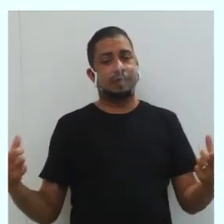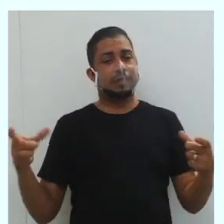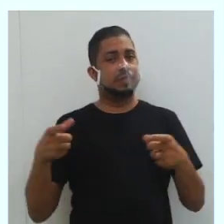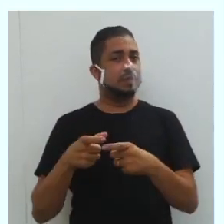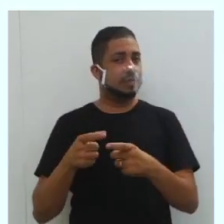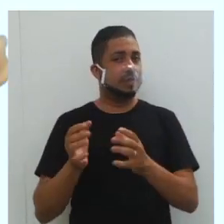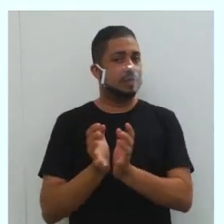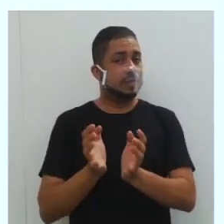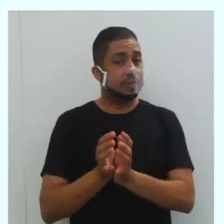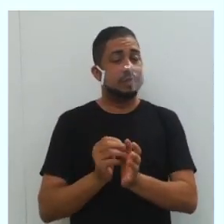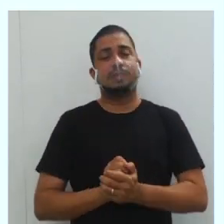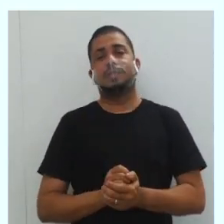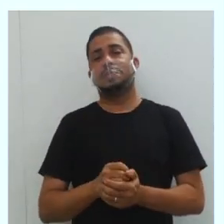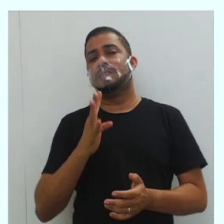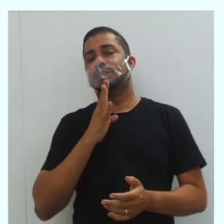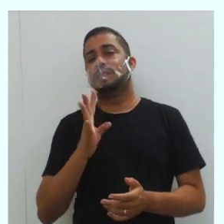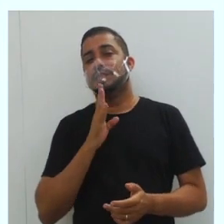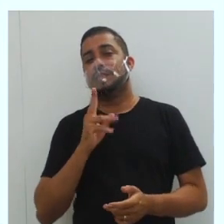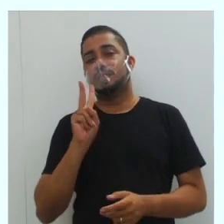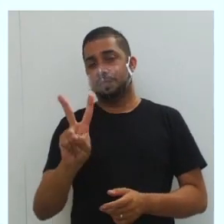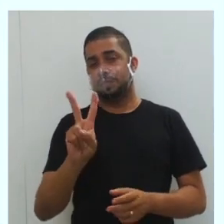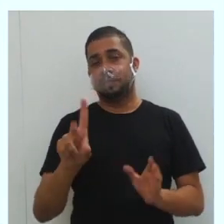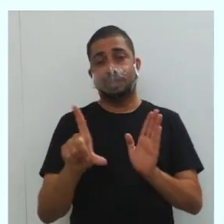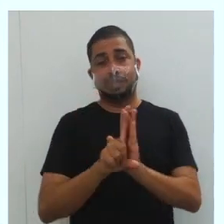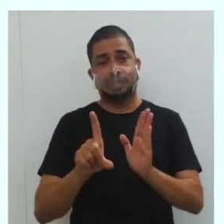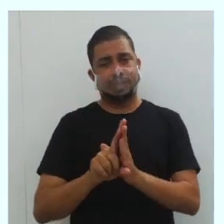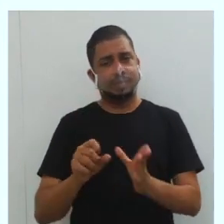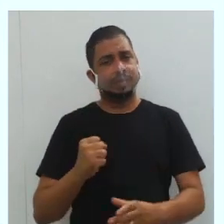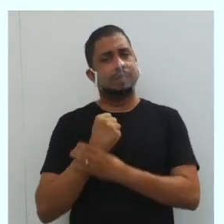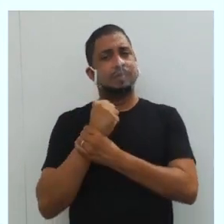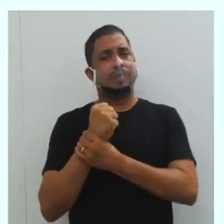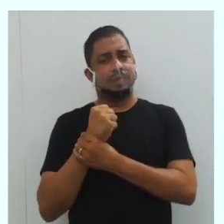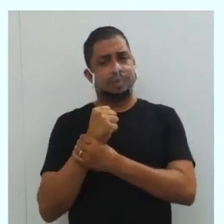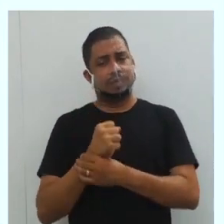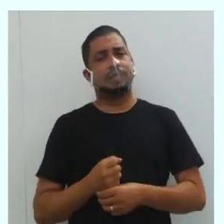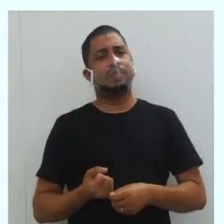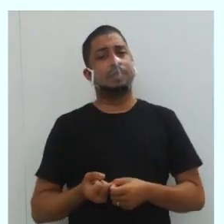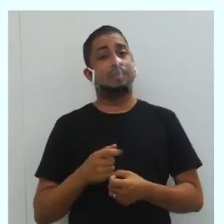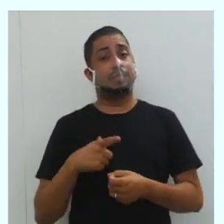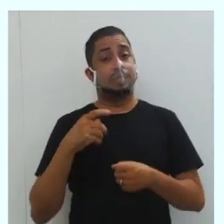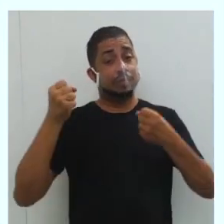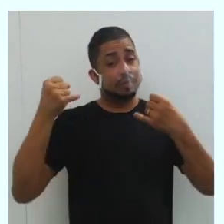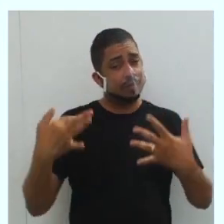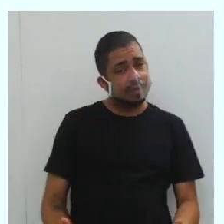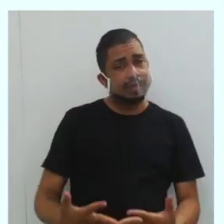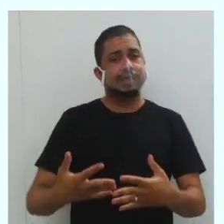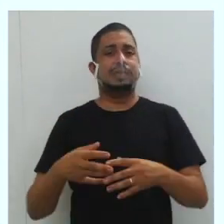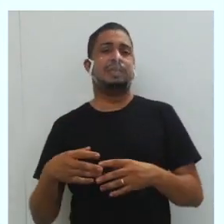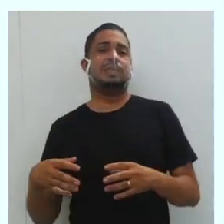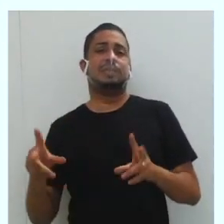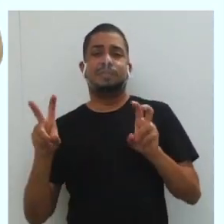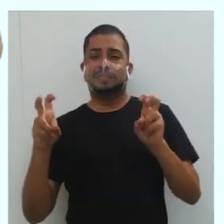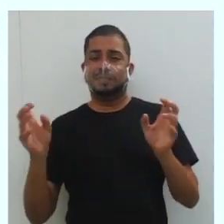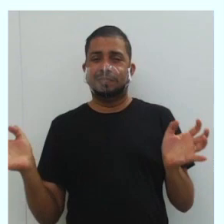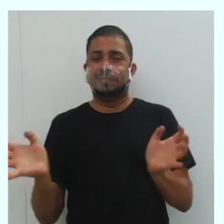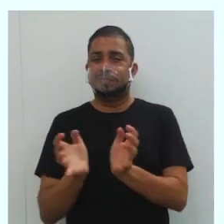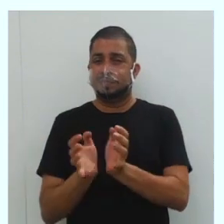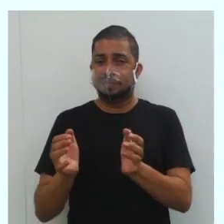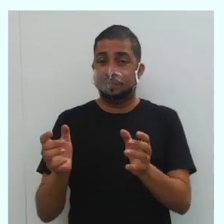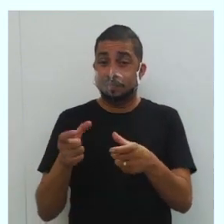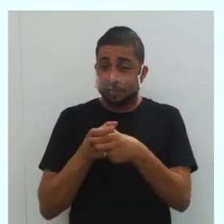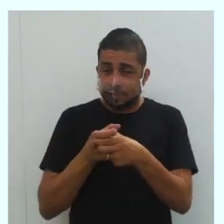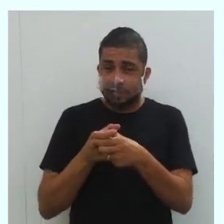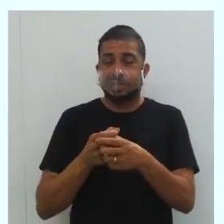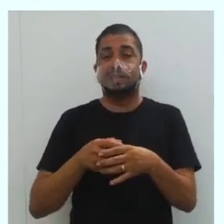das minorias. Vamos conhecer duas leis que protegem, que vão trazer a questão das minorias. Vamos